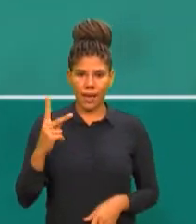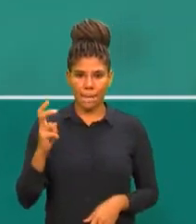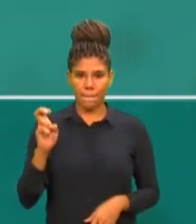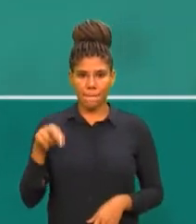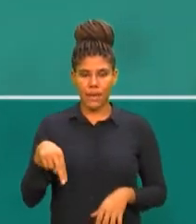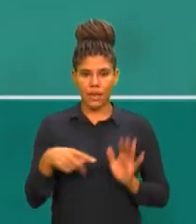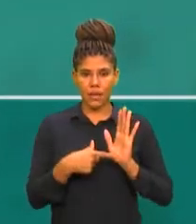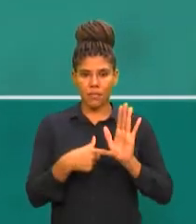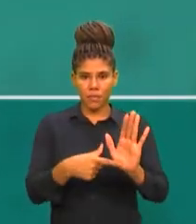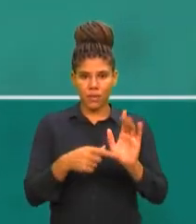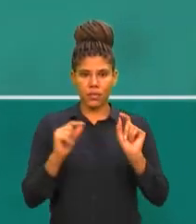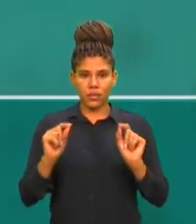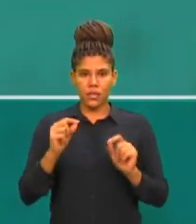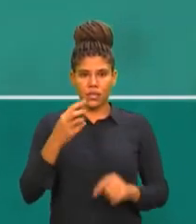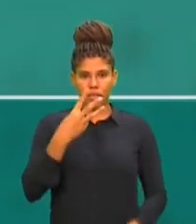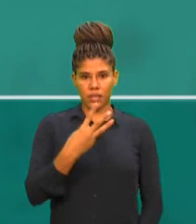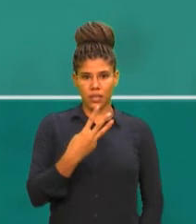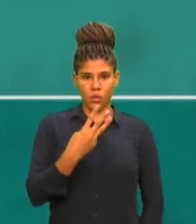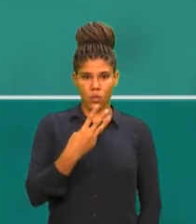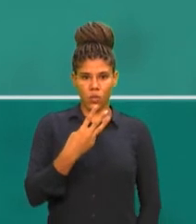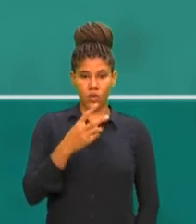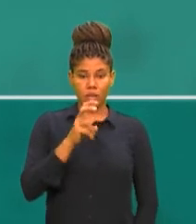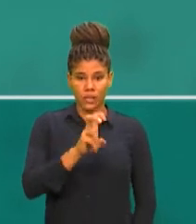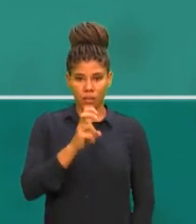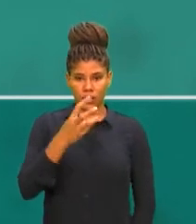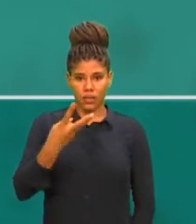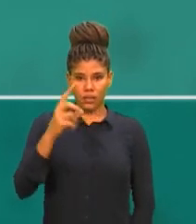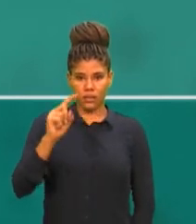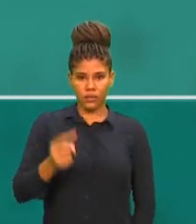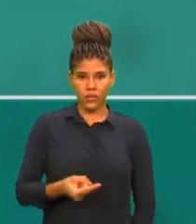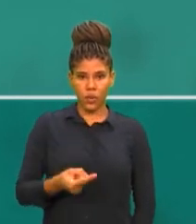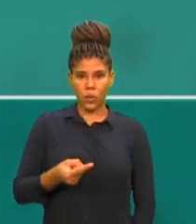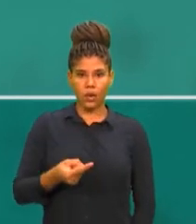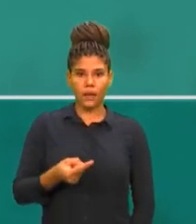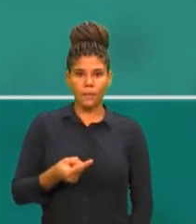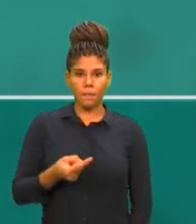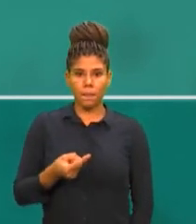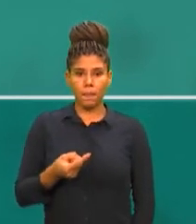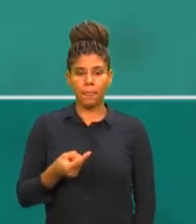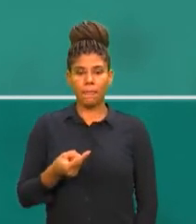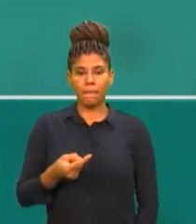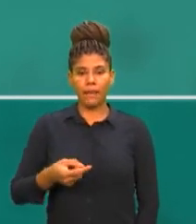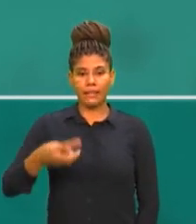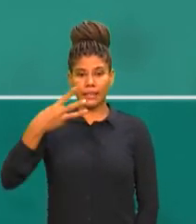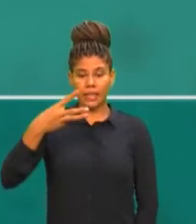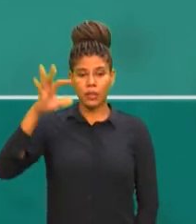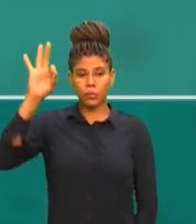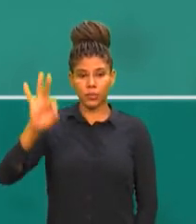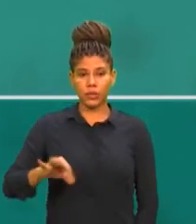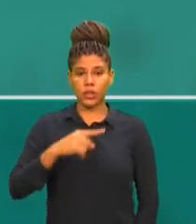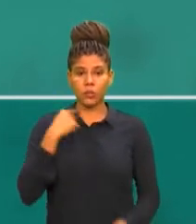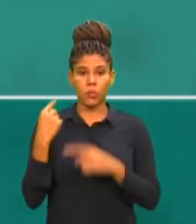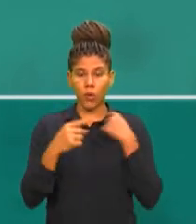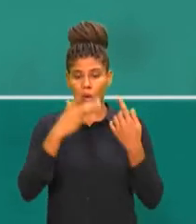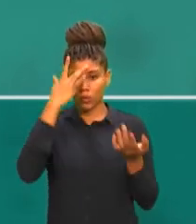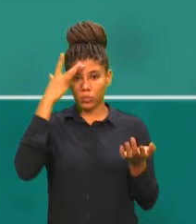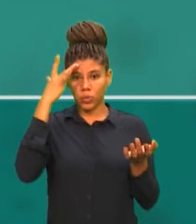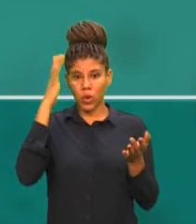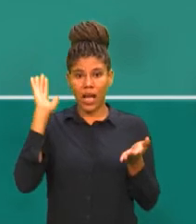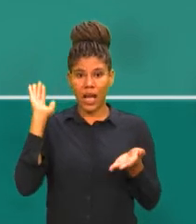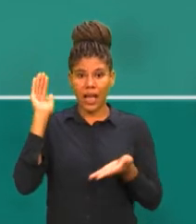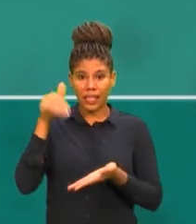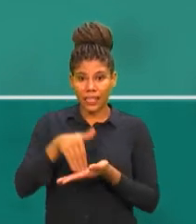53,6% das mortes por covid-19 no país foram de pessoas com até 59